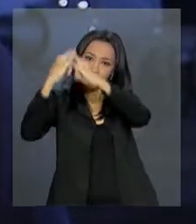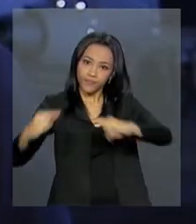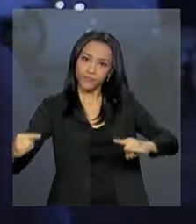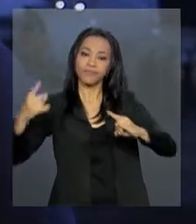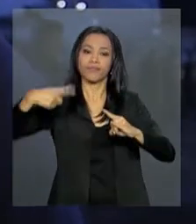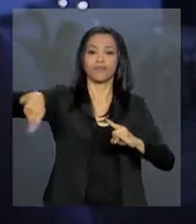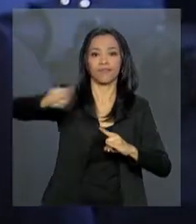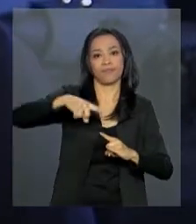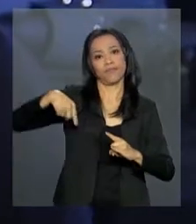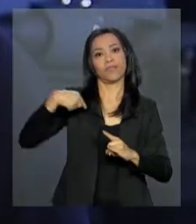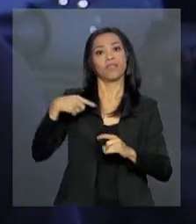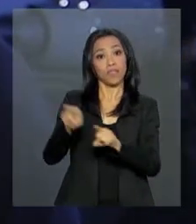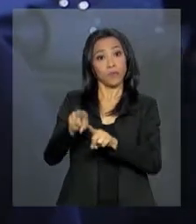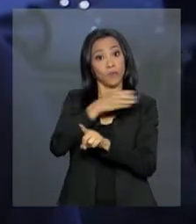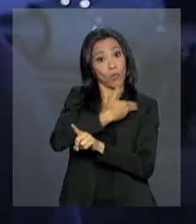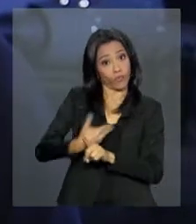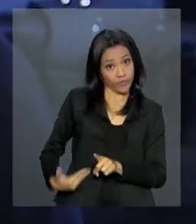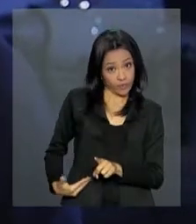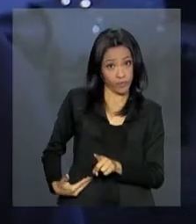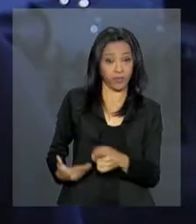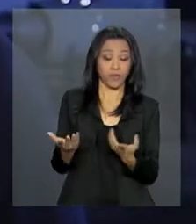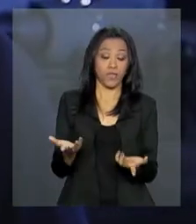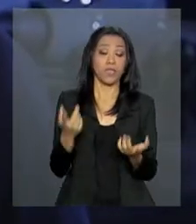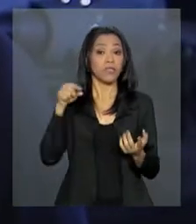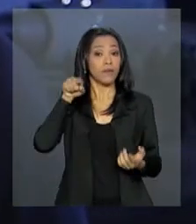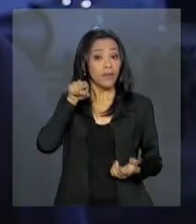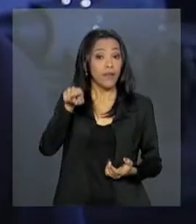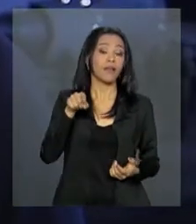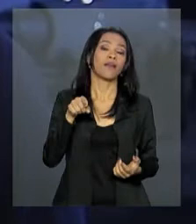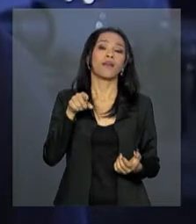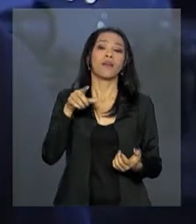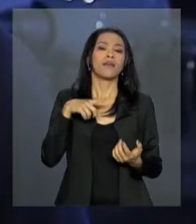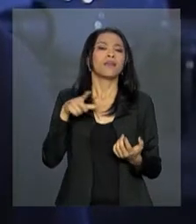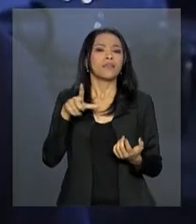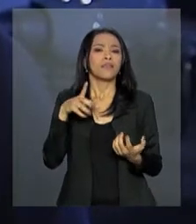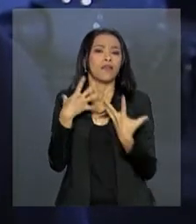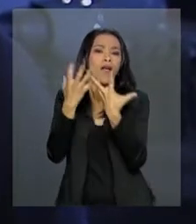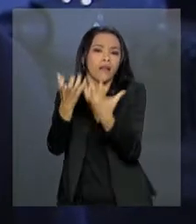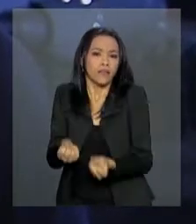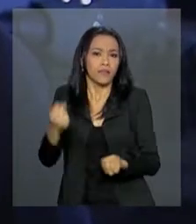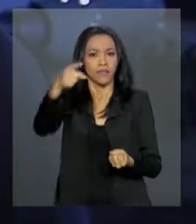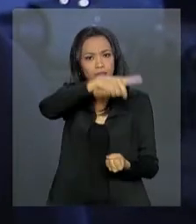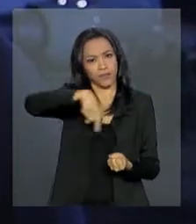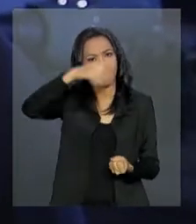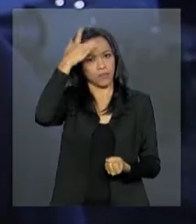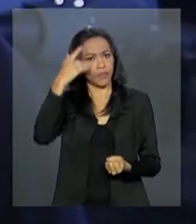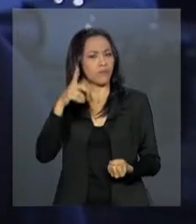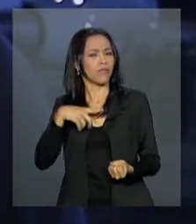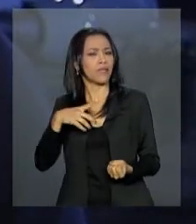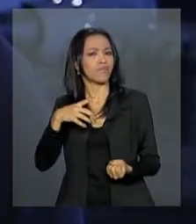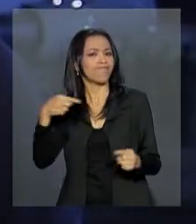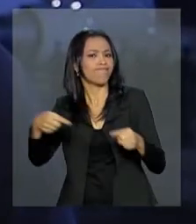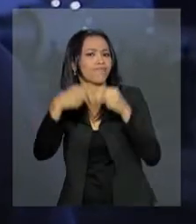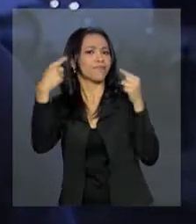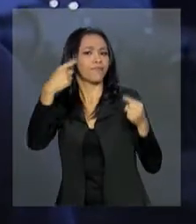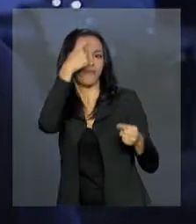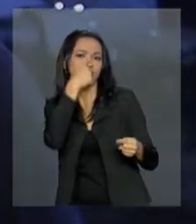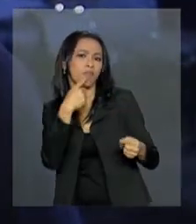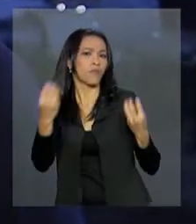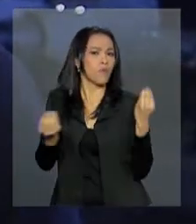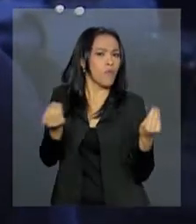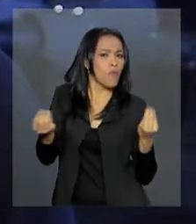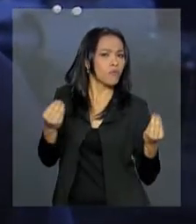civil quanto em abrigos públicos. E é a capacidade de acolhimento desses abrigos que vai determinar o perfil, ou seja, determinados